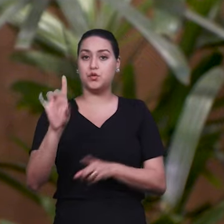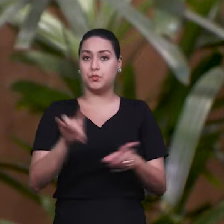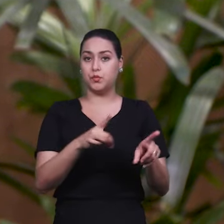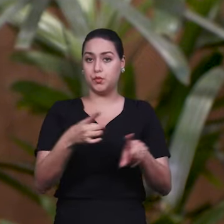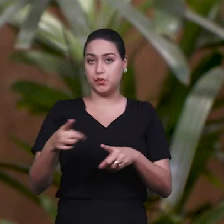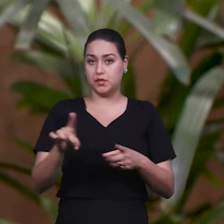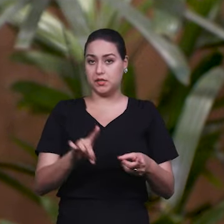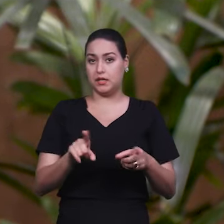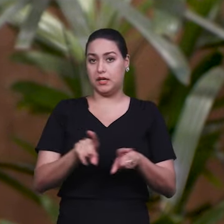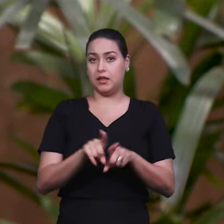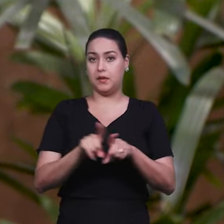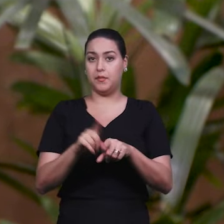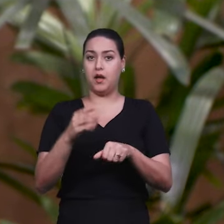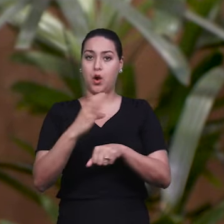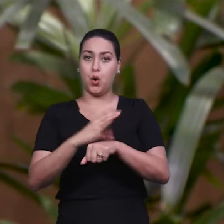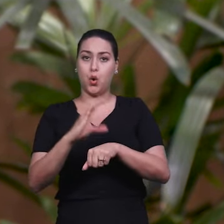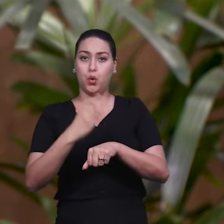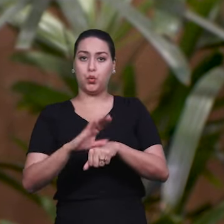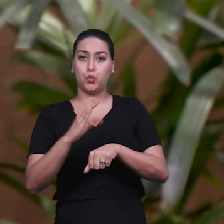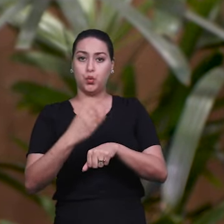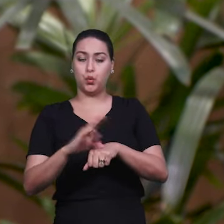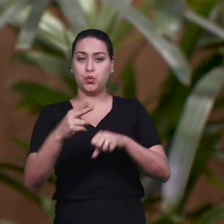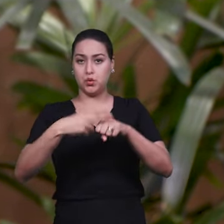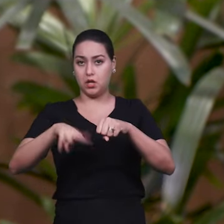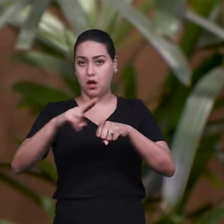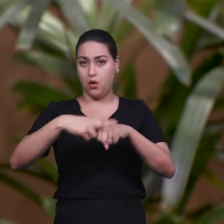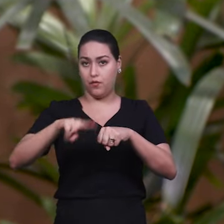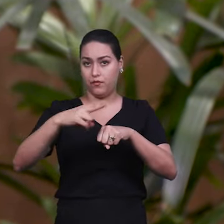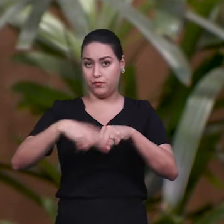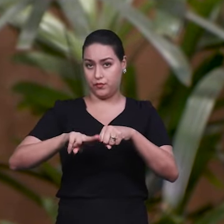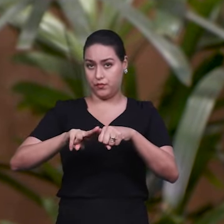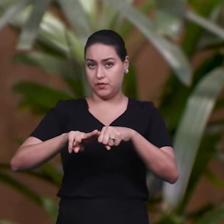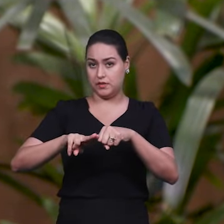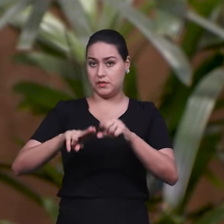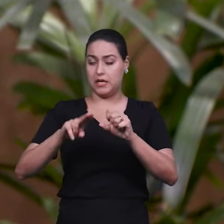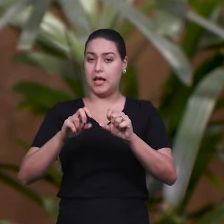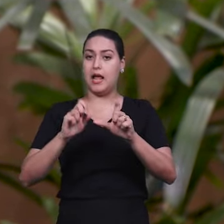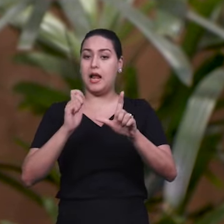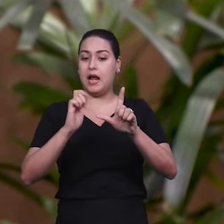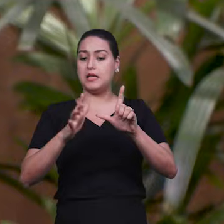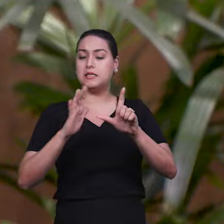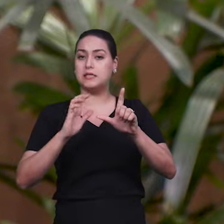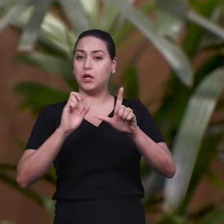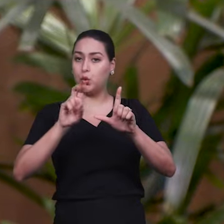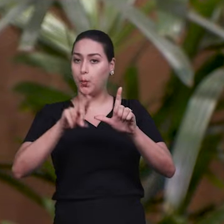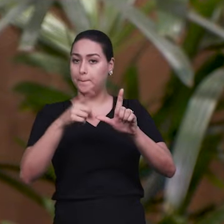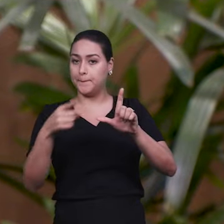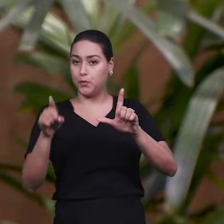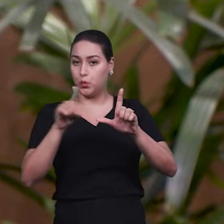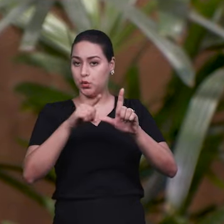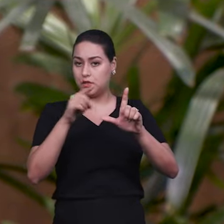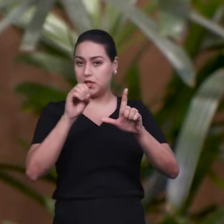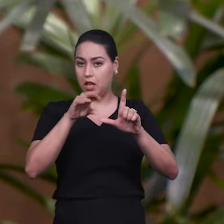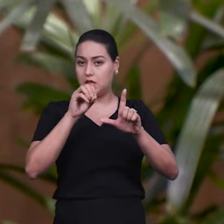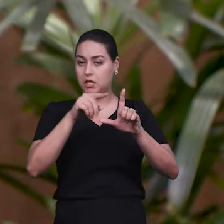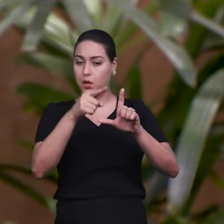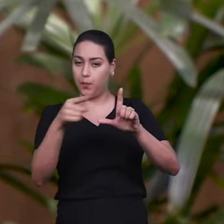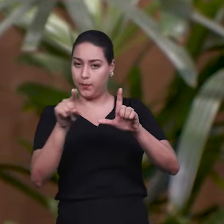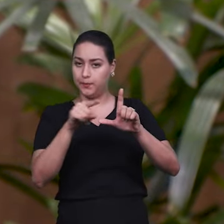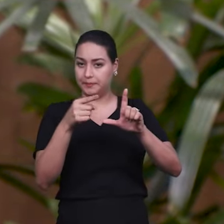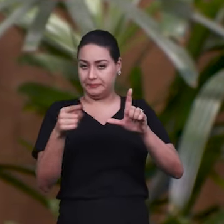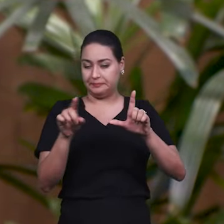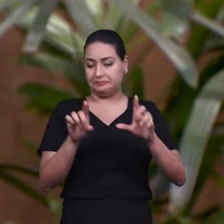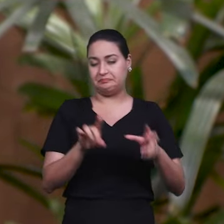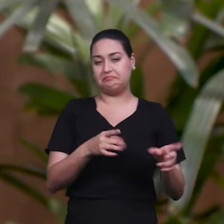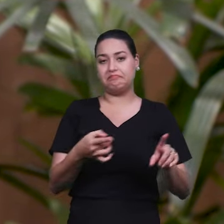temos também um curso na Universidade Federal do Espírito Santo, um curso de licenciatura em Música. A diferença é que